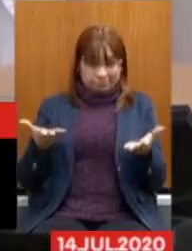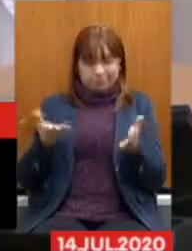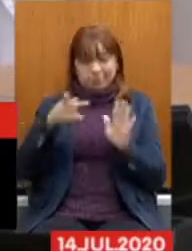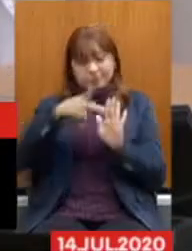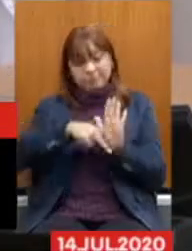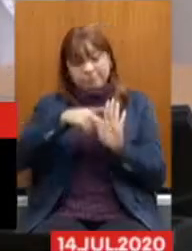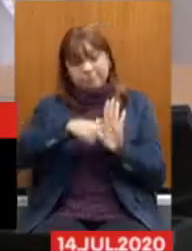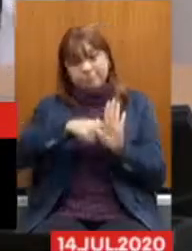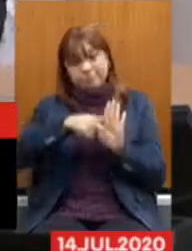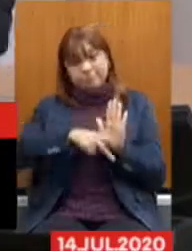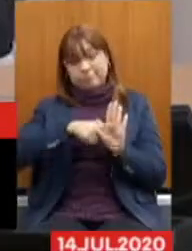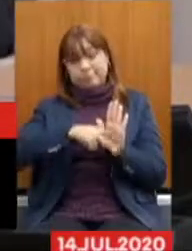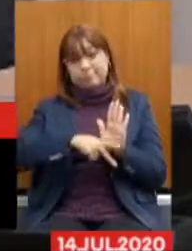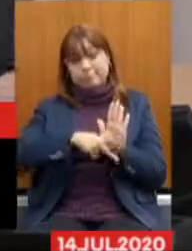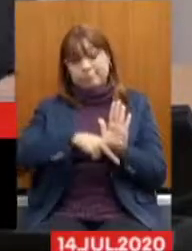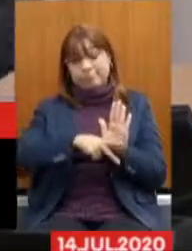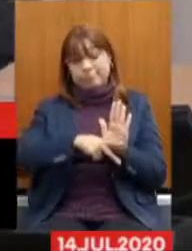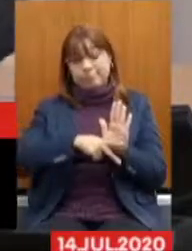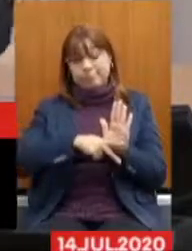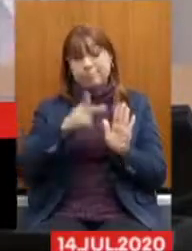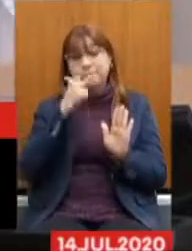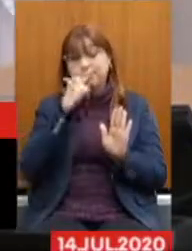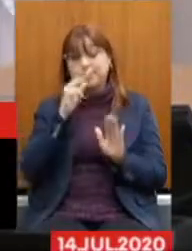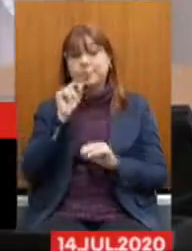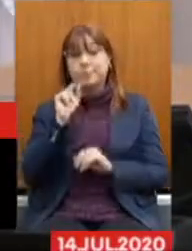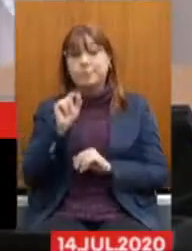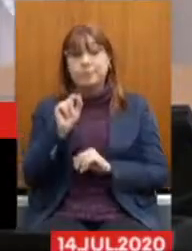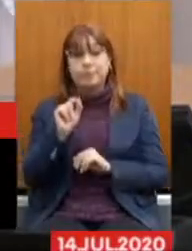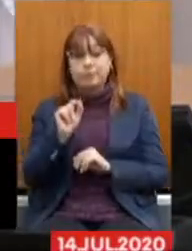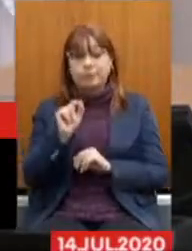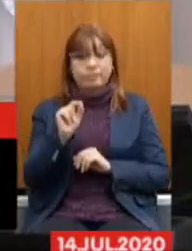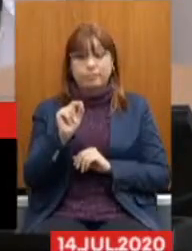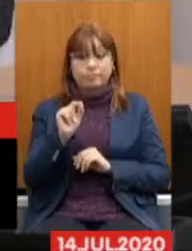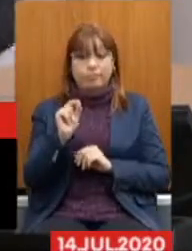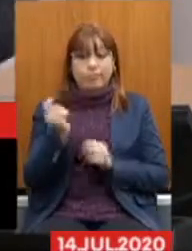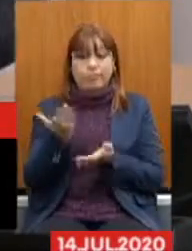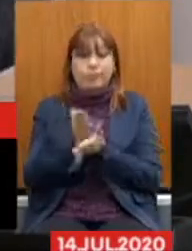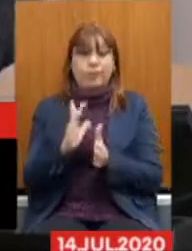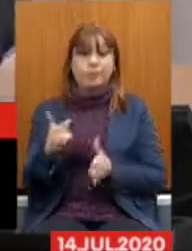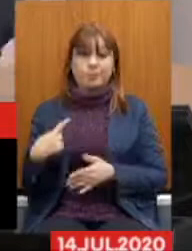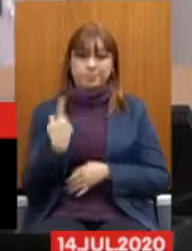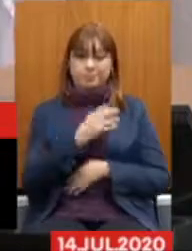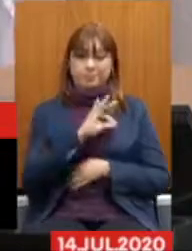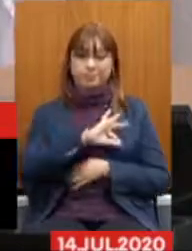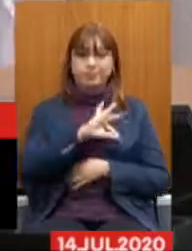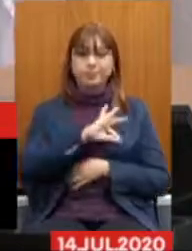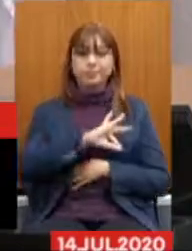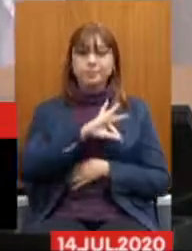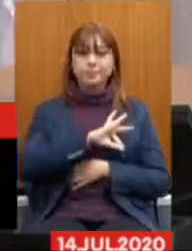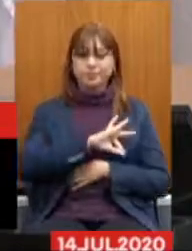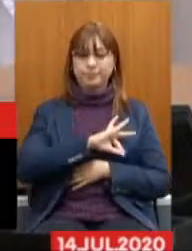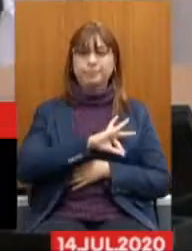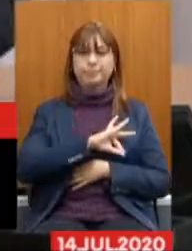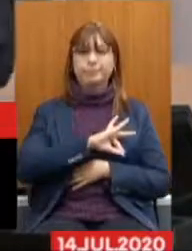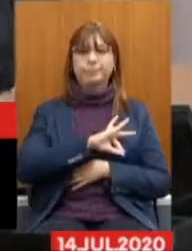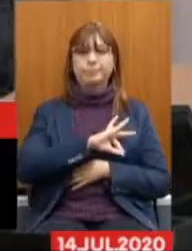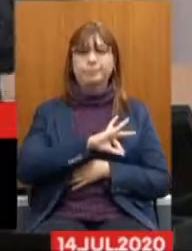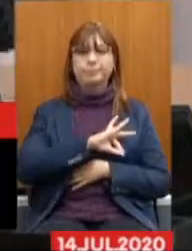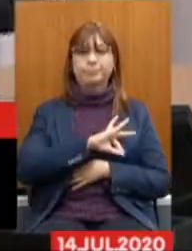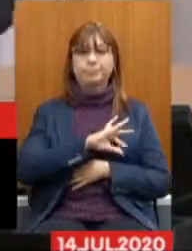nada mais do que um confisco dos nossos salários. salários estes